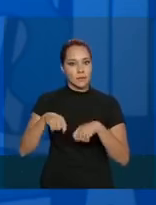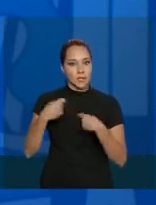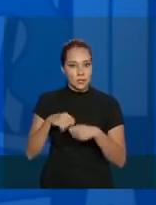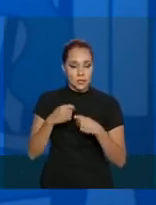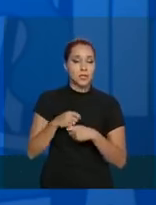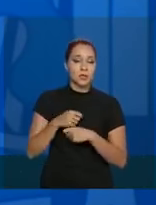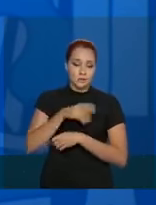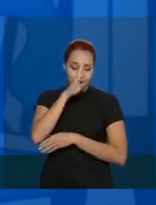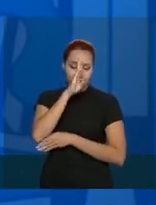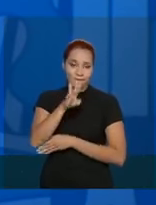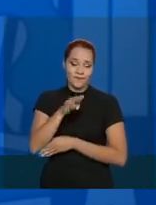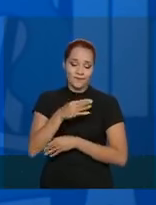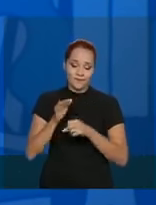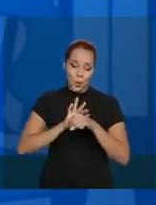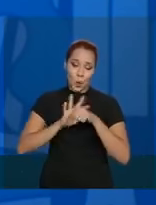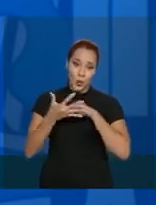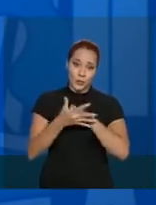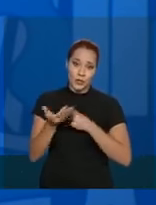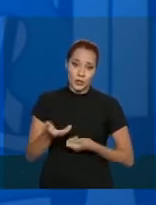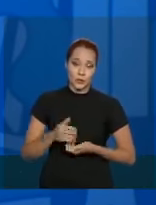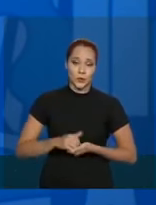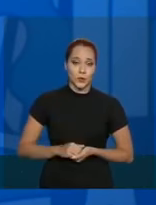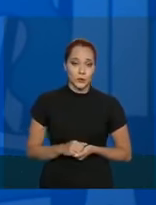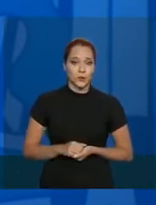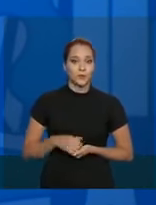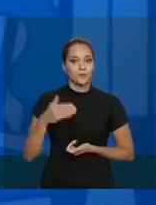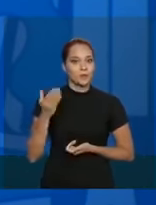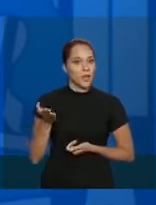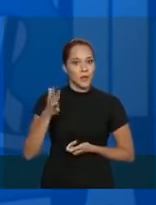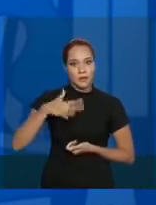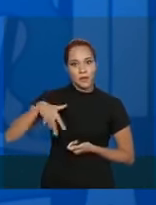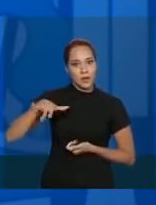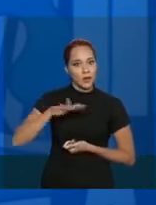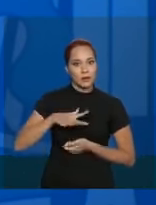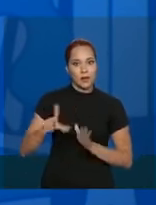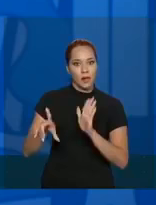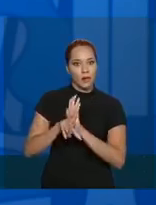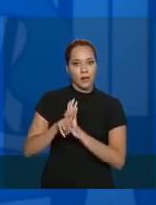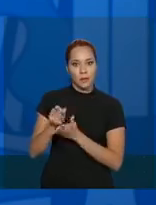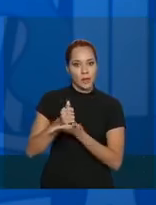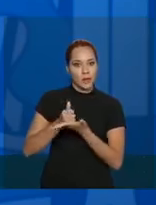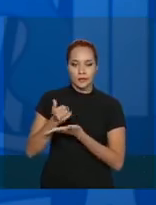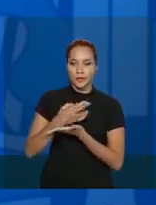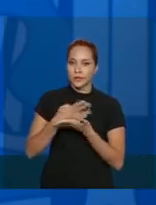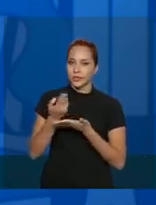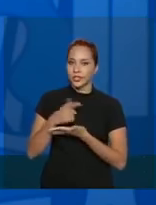especificamente para o Covid. Então, esse mercado, a lei básica de oferta e procura, ele está